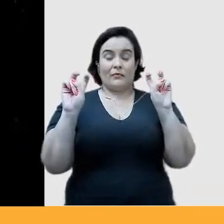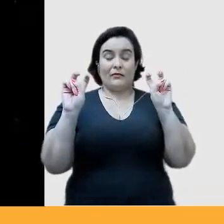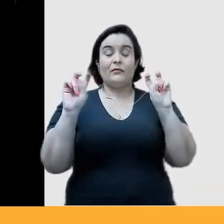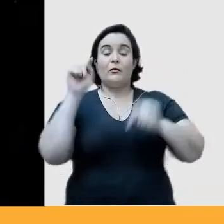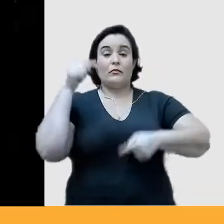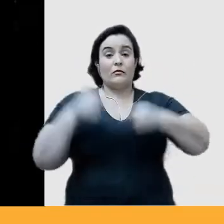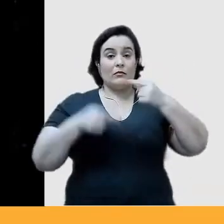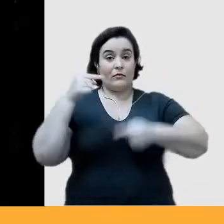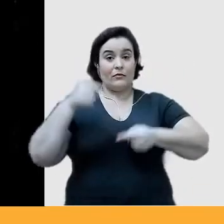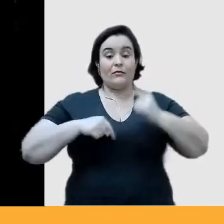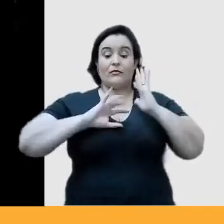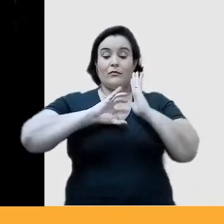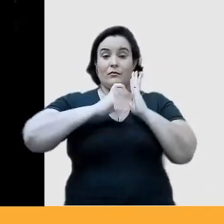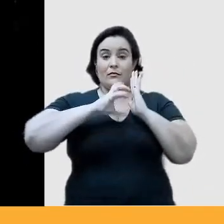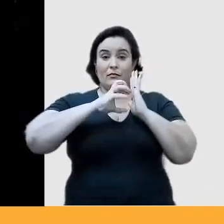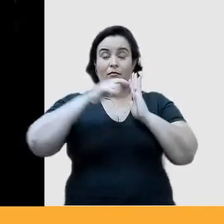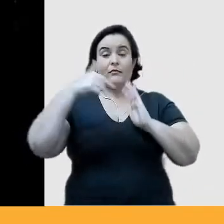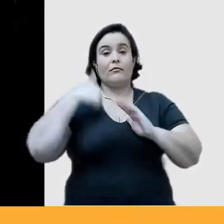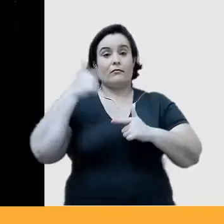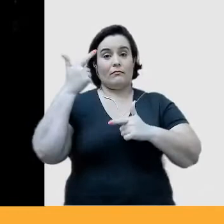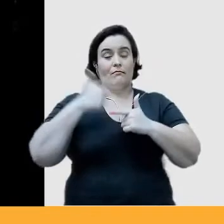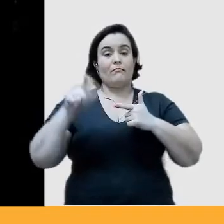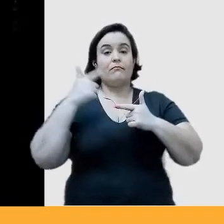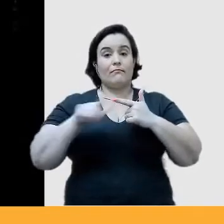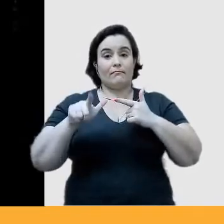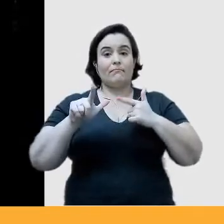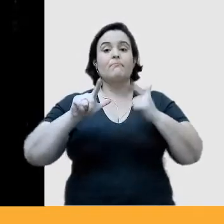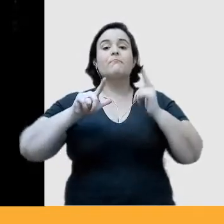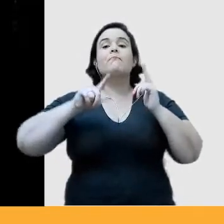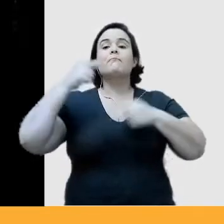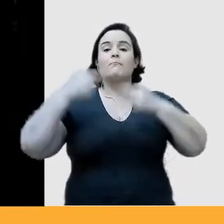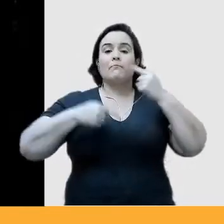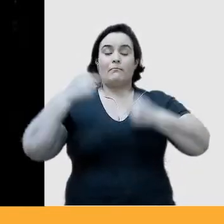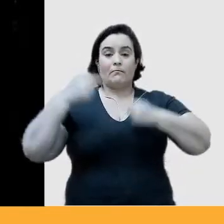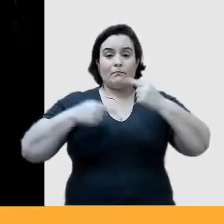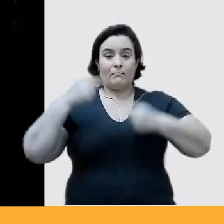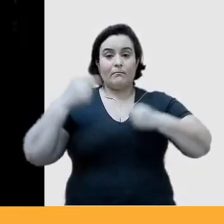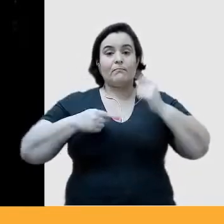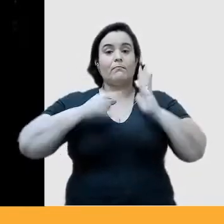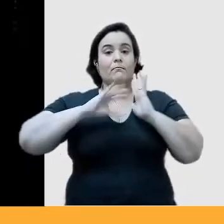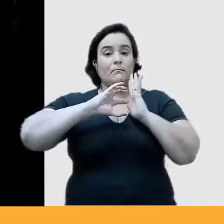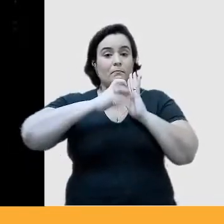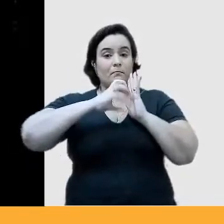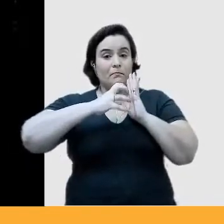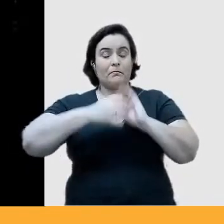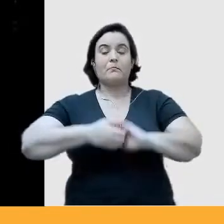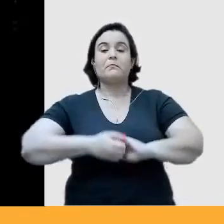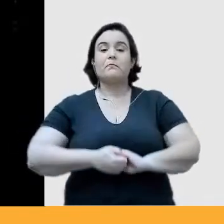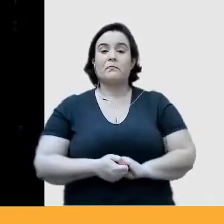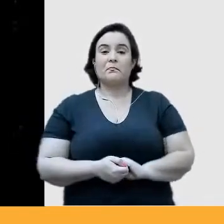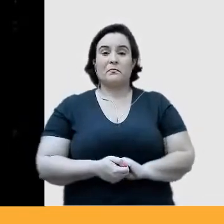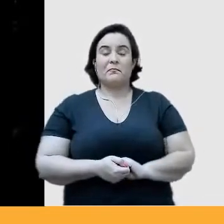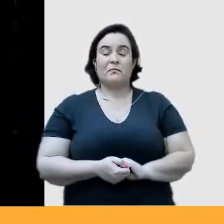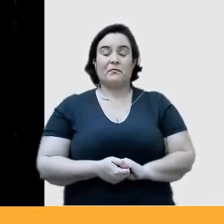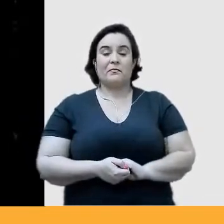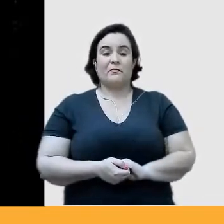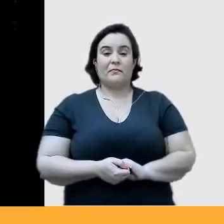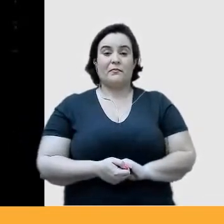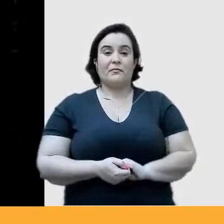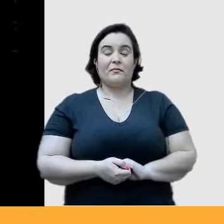partidária. Eu tenho um problema sério com a política partidária porque a política partidária, esses